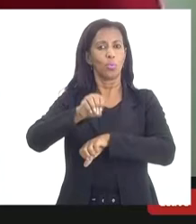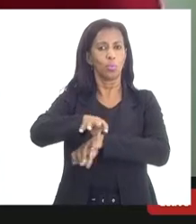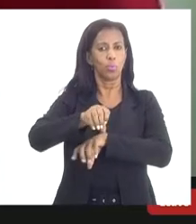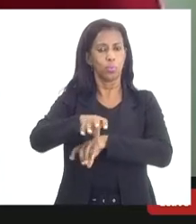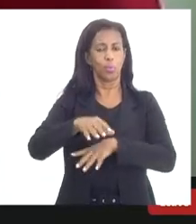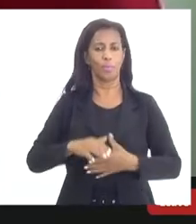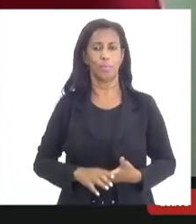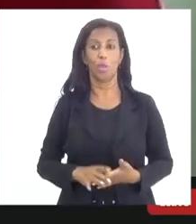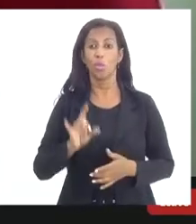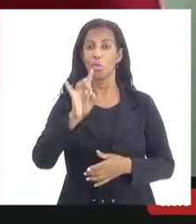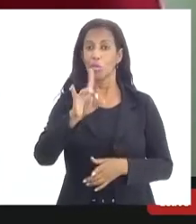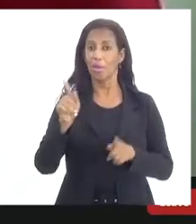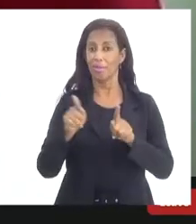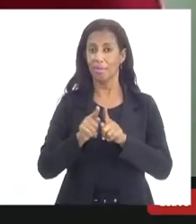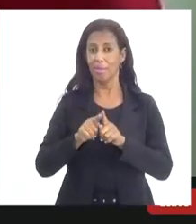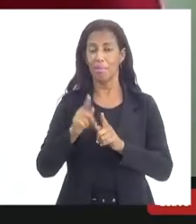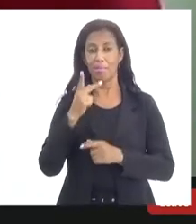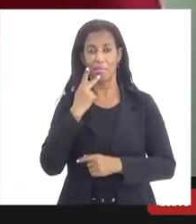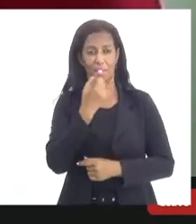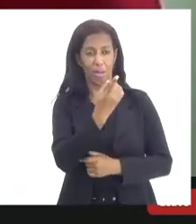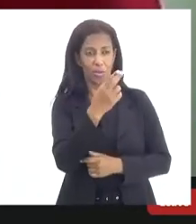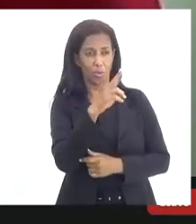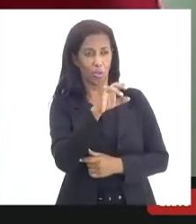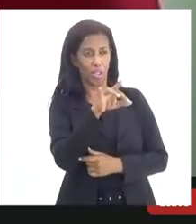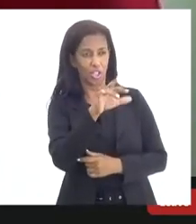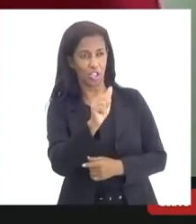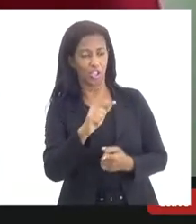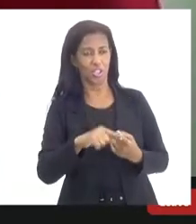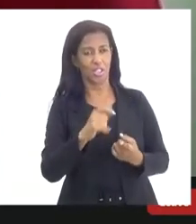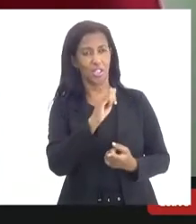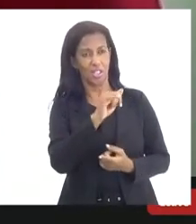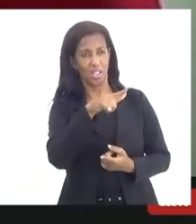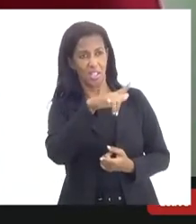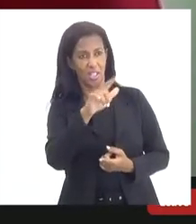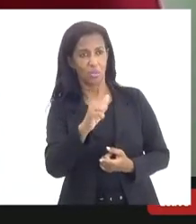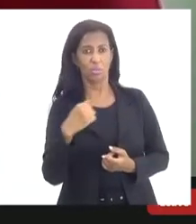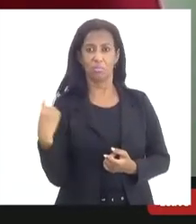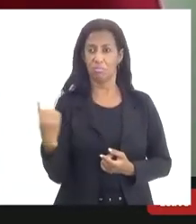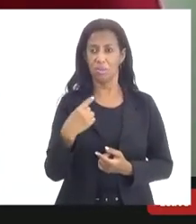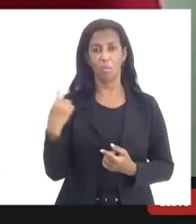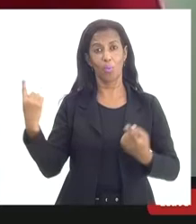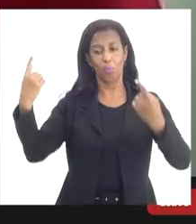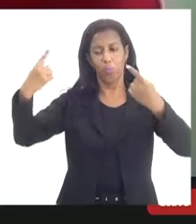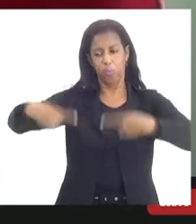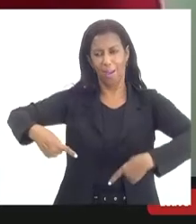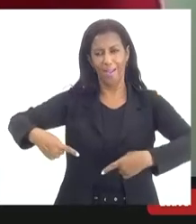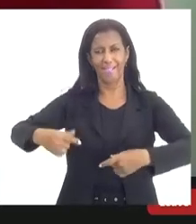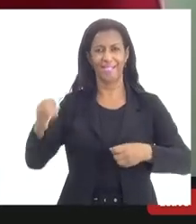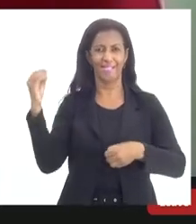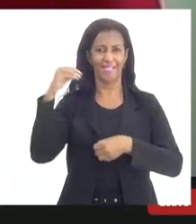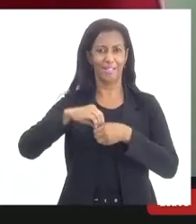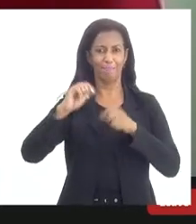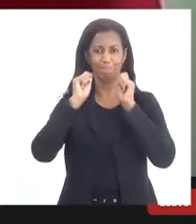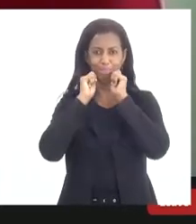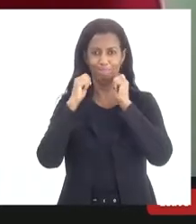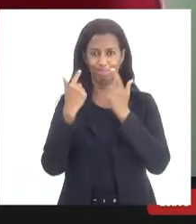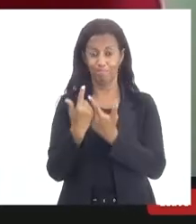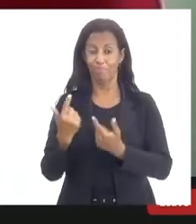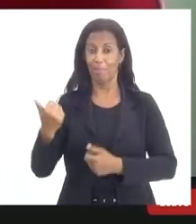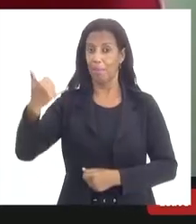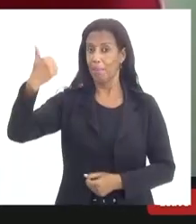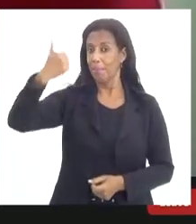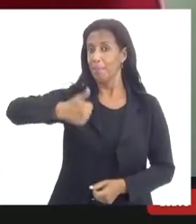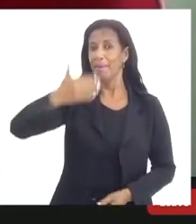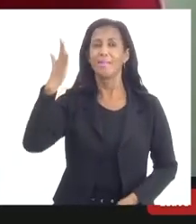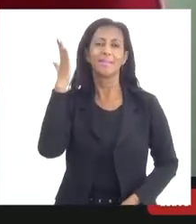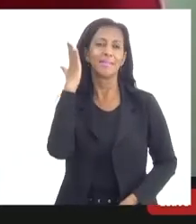é só para dizer doutora Cristina doutora Ilza que nós temos alguns desafios no parlamento o primeiro é